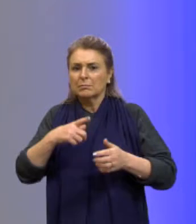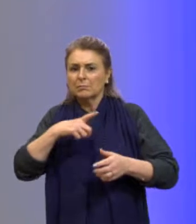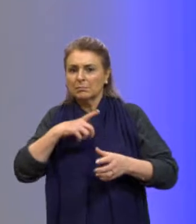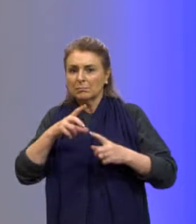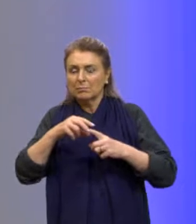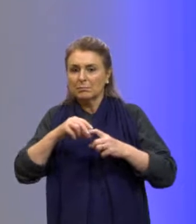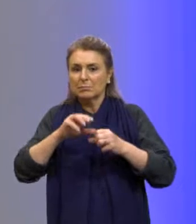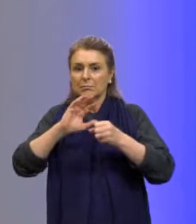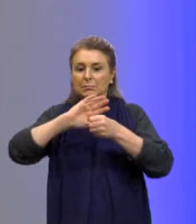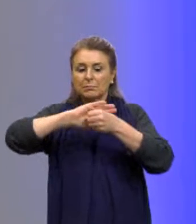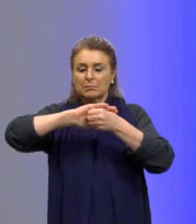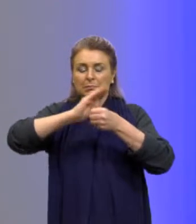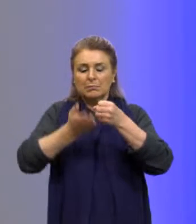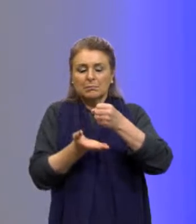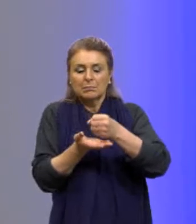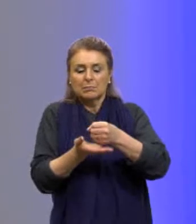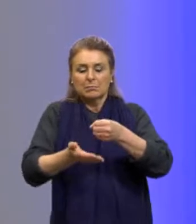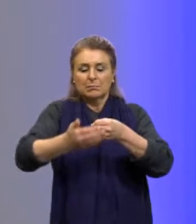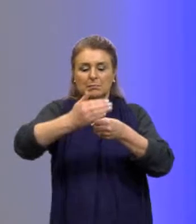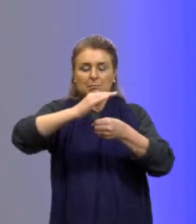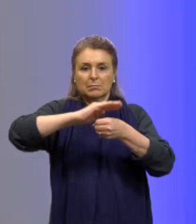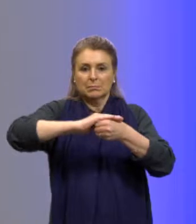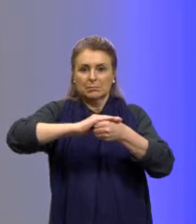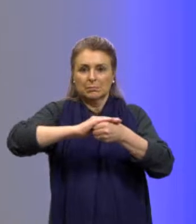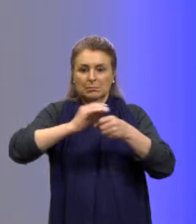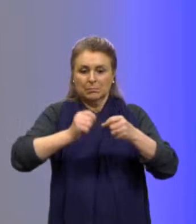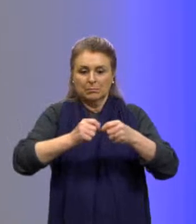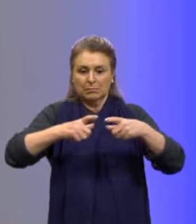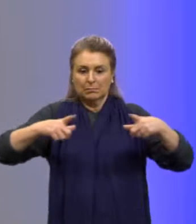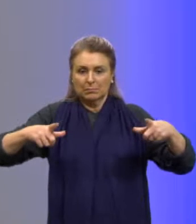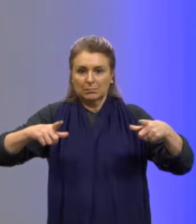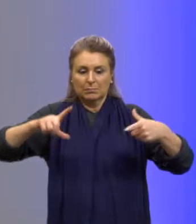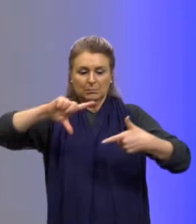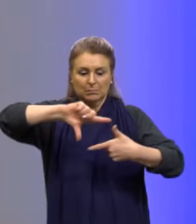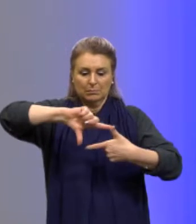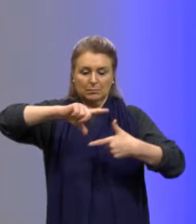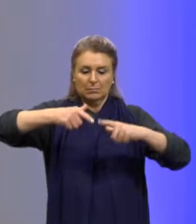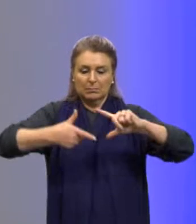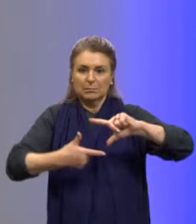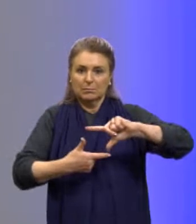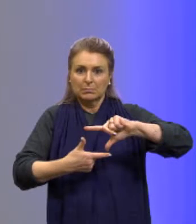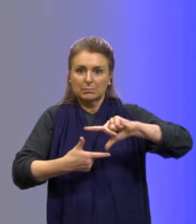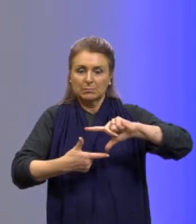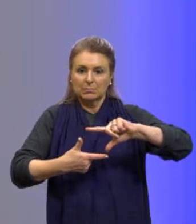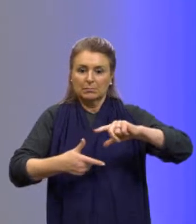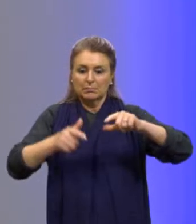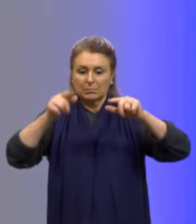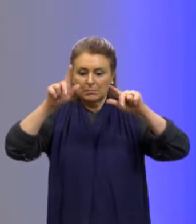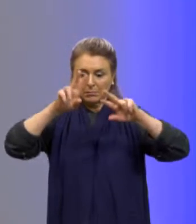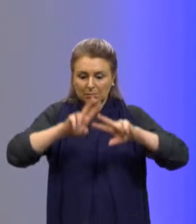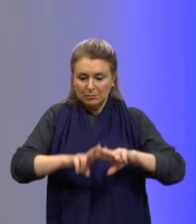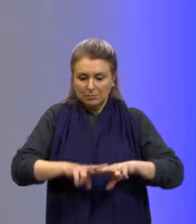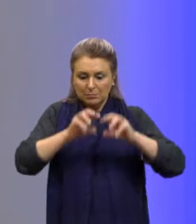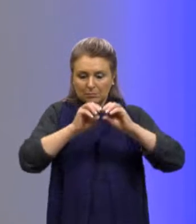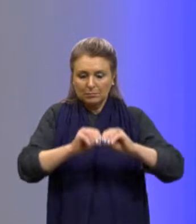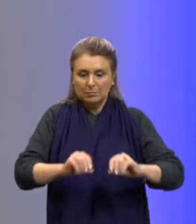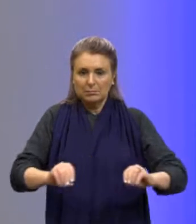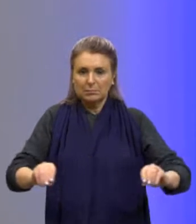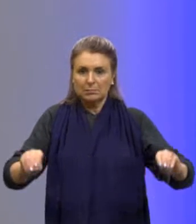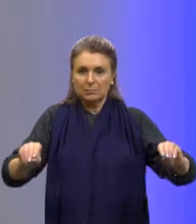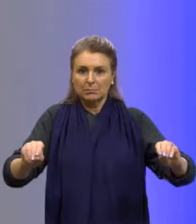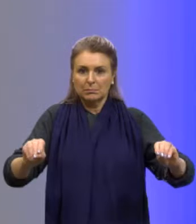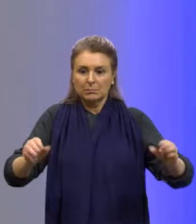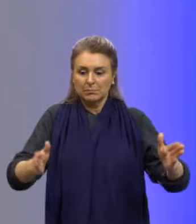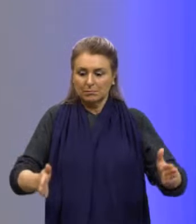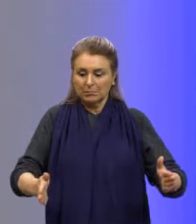de prismas reto-retangulares, fixados ao solo e com telas flexíveis de mesma